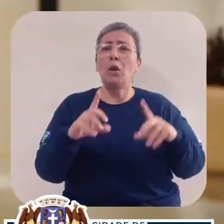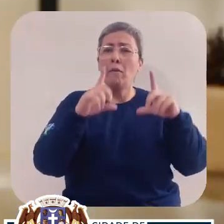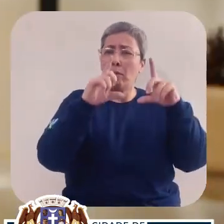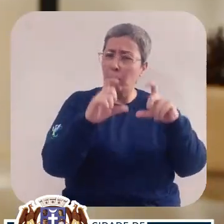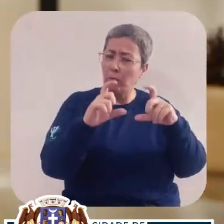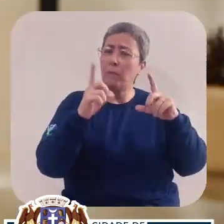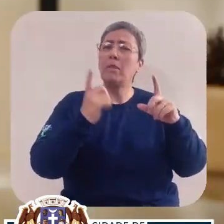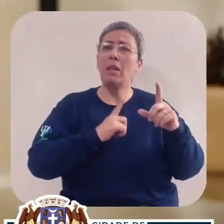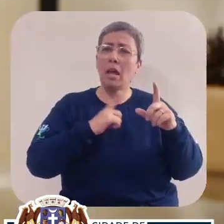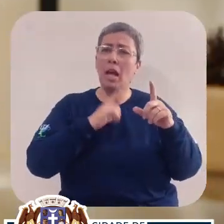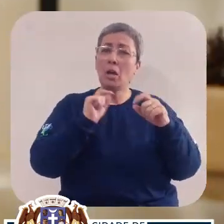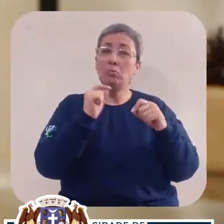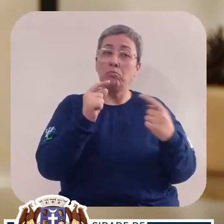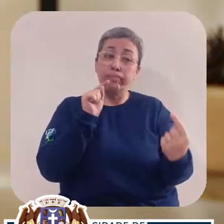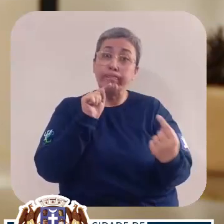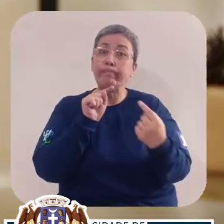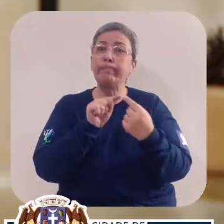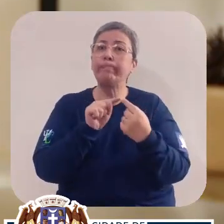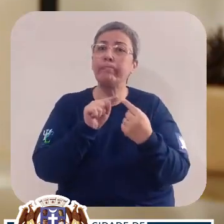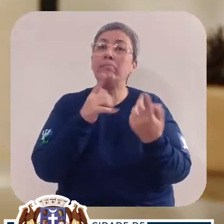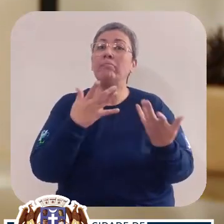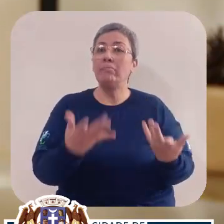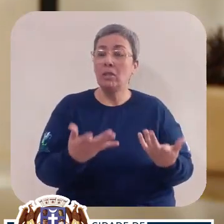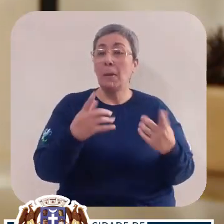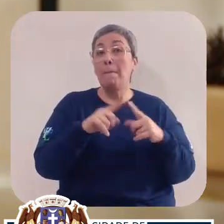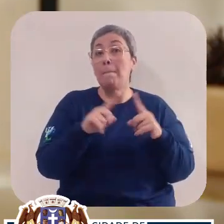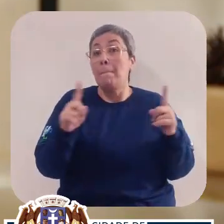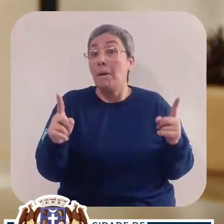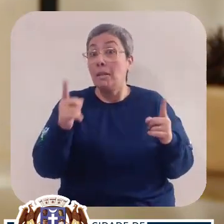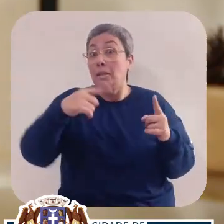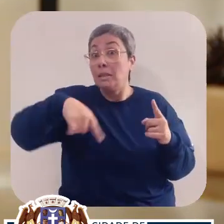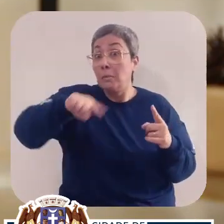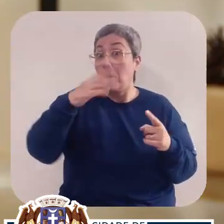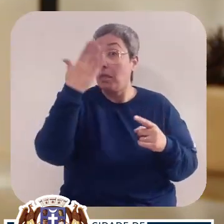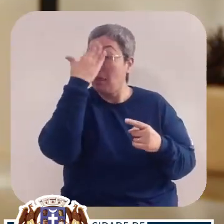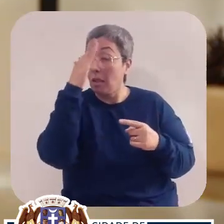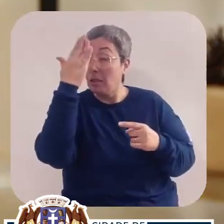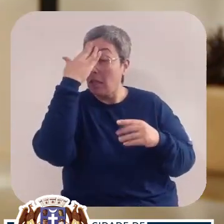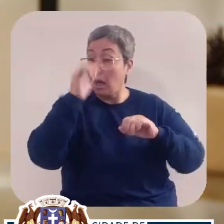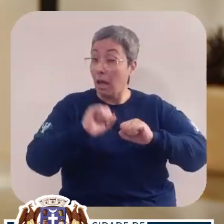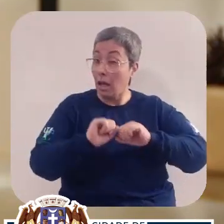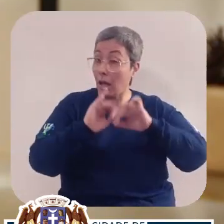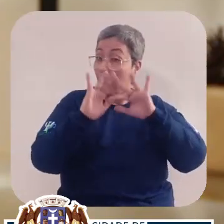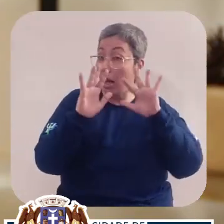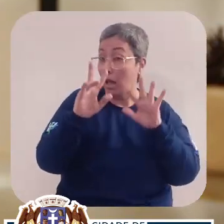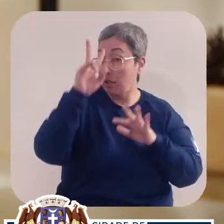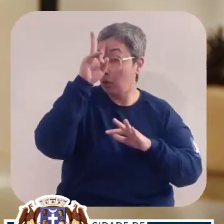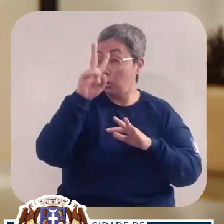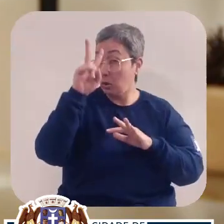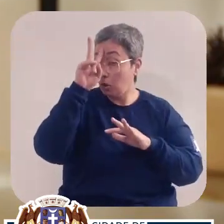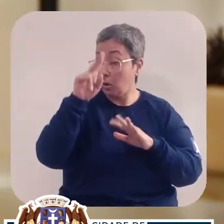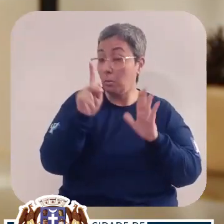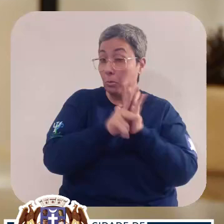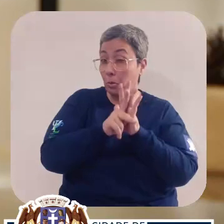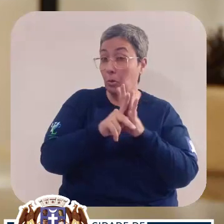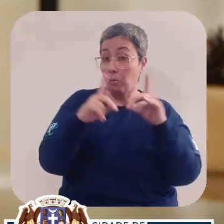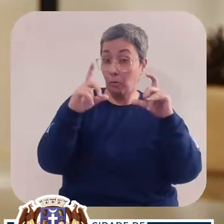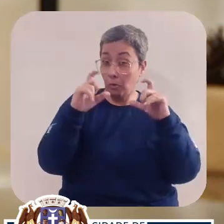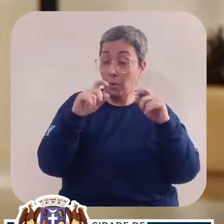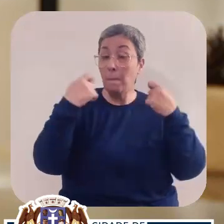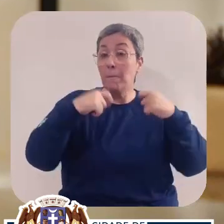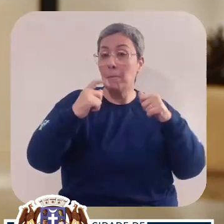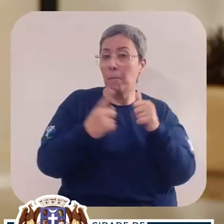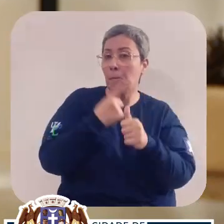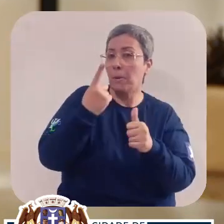Toda foto tem uma intencionalidade. Só que para você entender a história que essa foto vai contar,